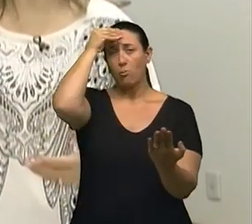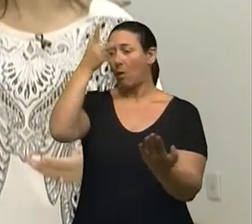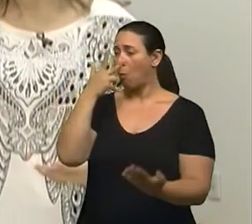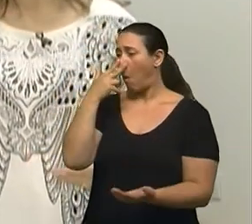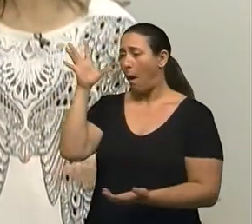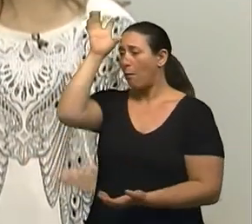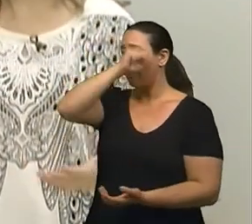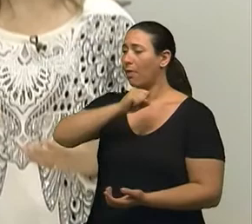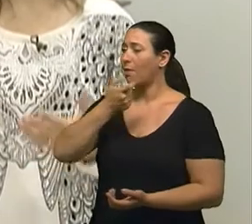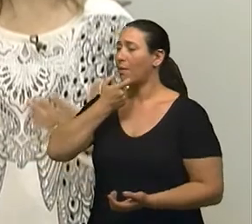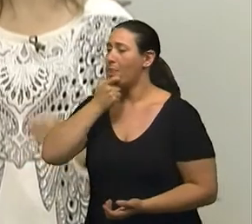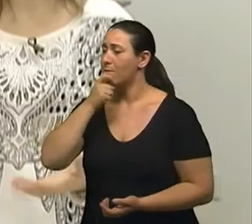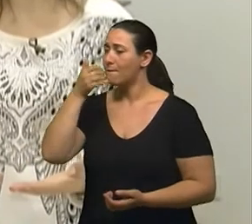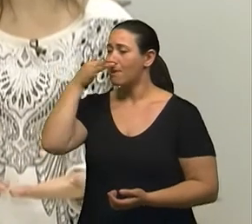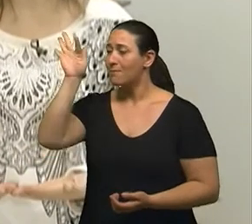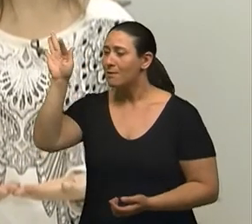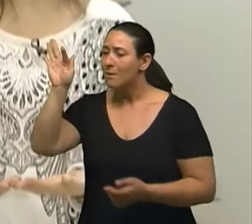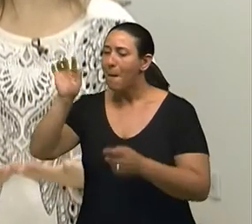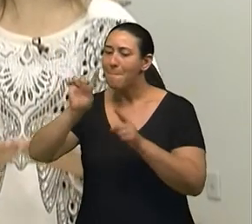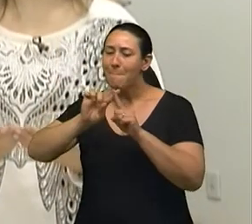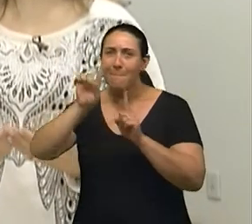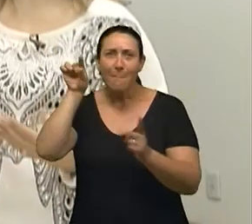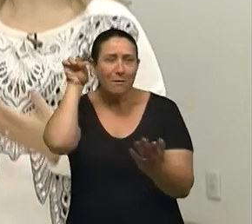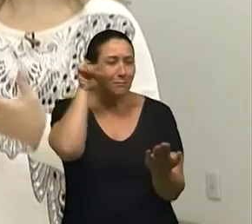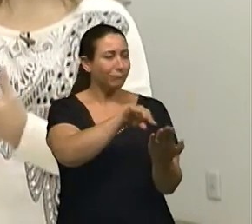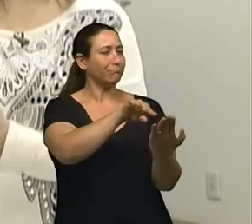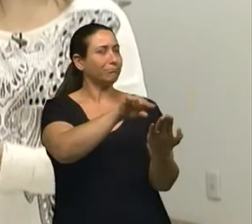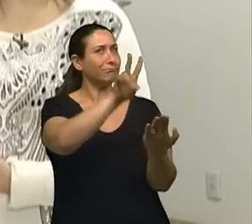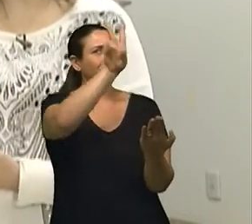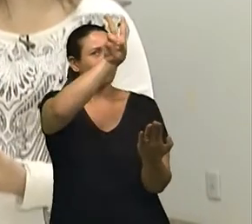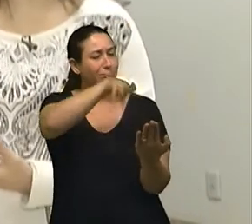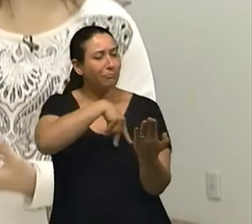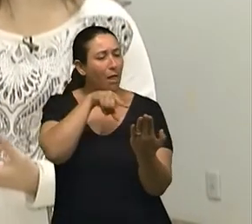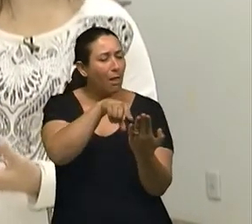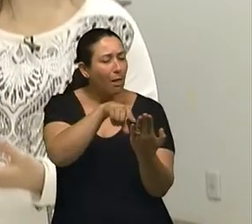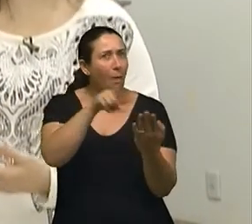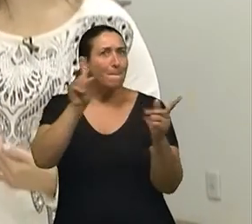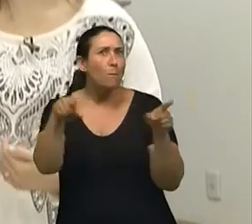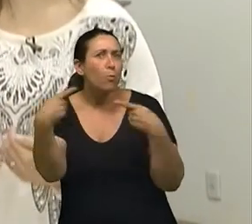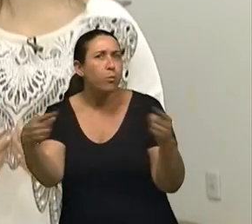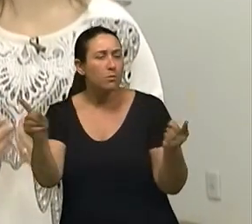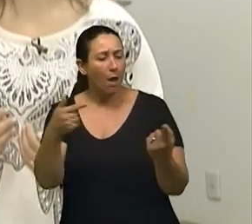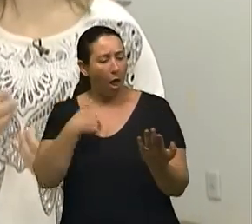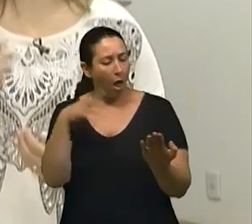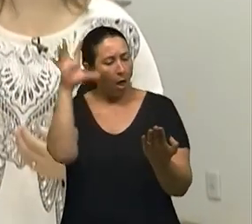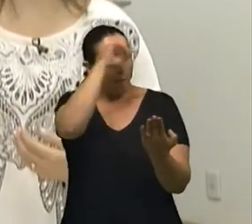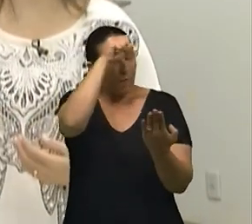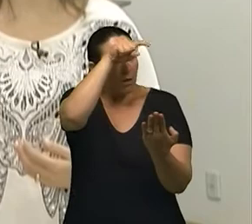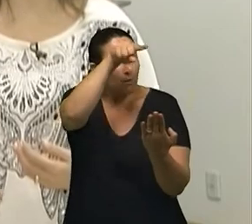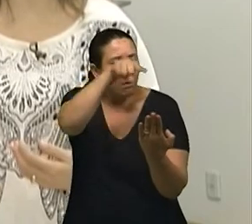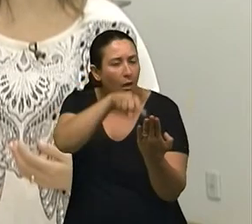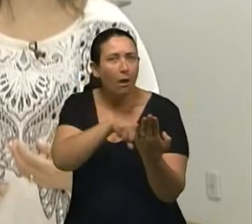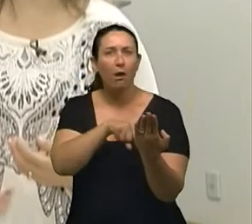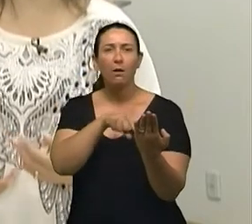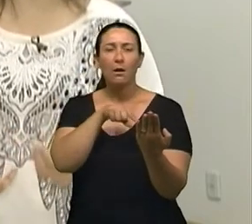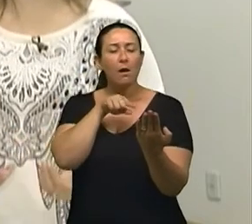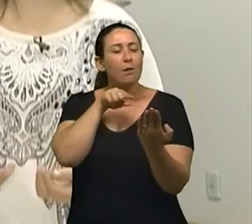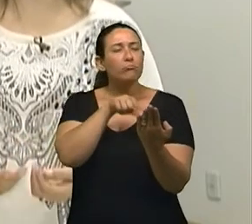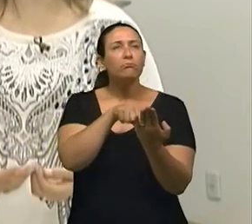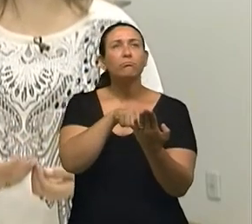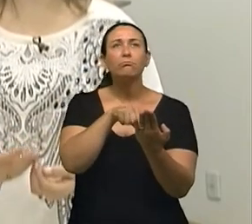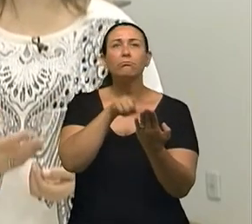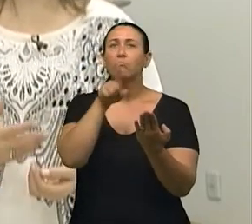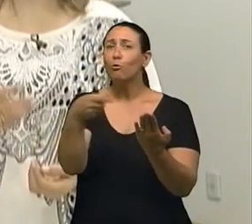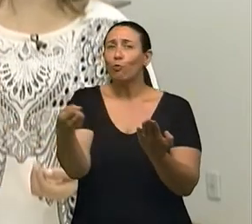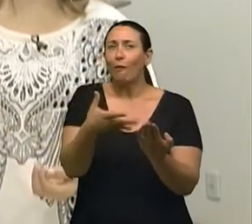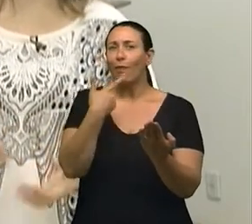francês, mas ela está lendo uma partitura, conseguindo tocar através daquela partitura, exercendo essa nova